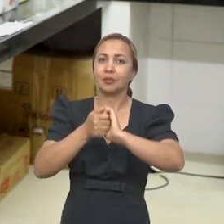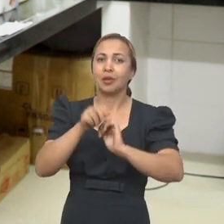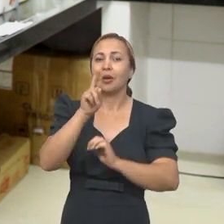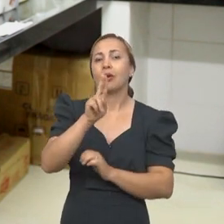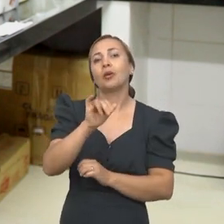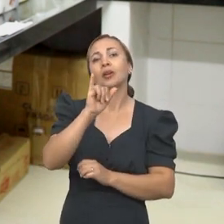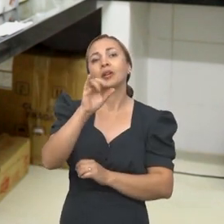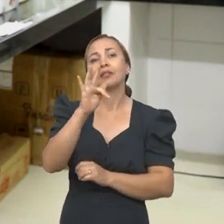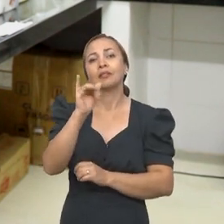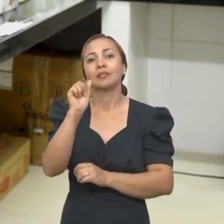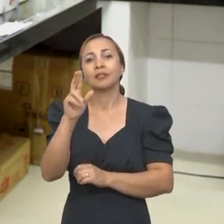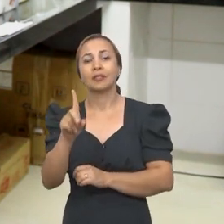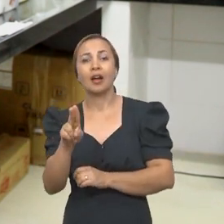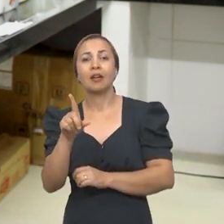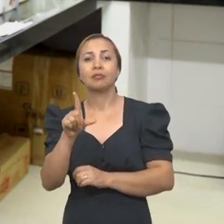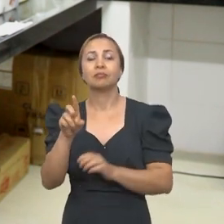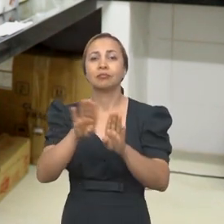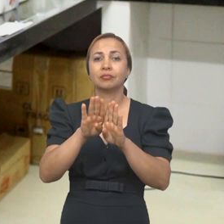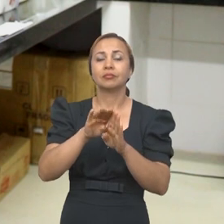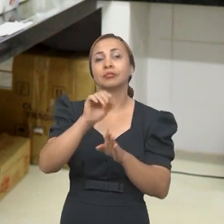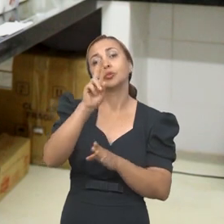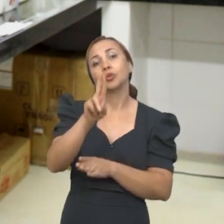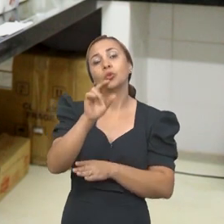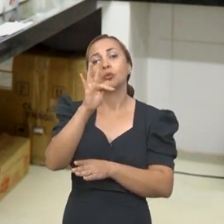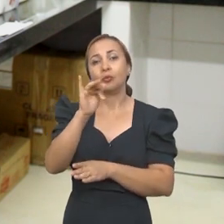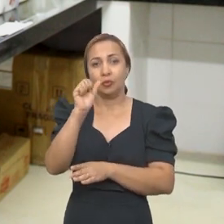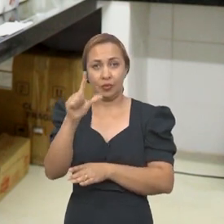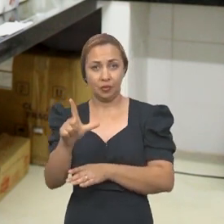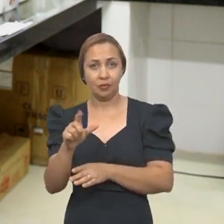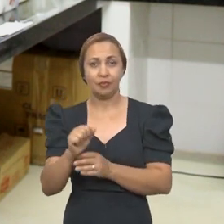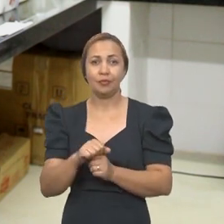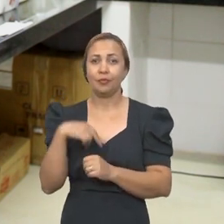parceria com o IFAO e com a Universidade Federal de Alagoas,